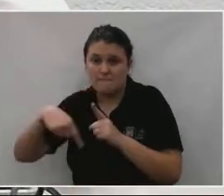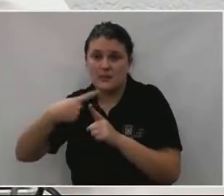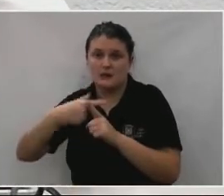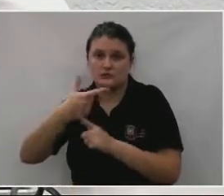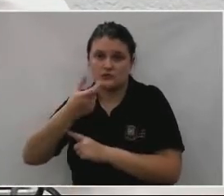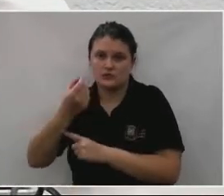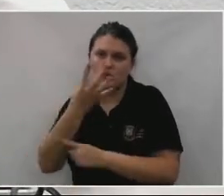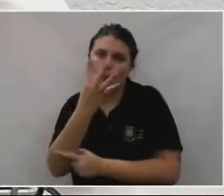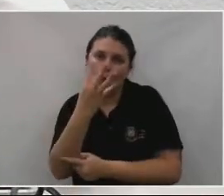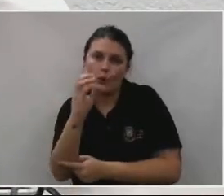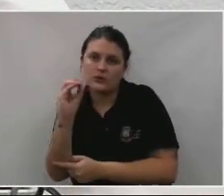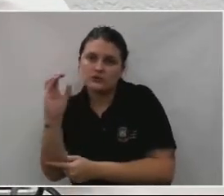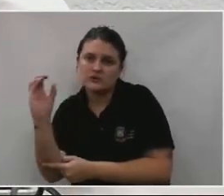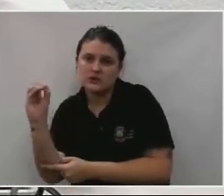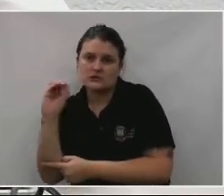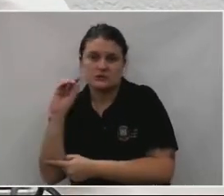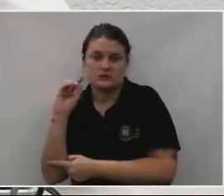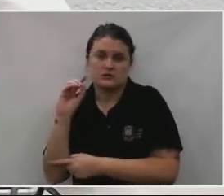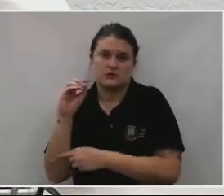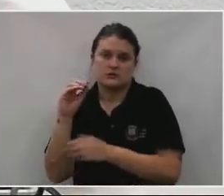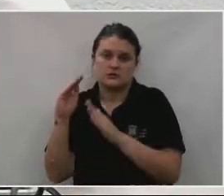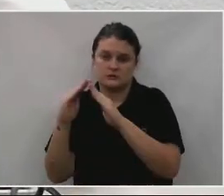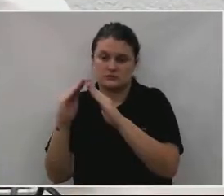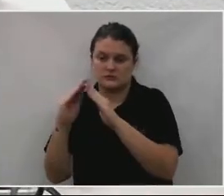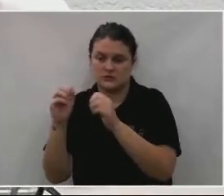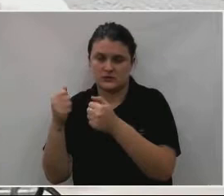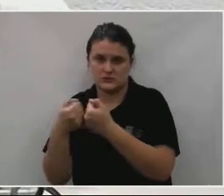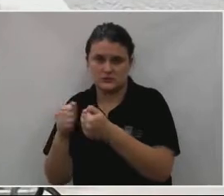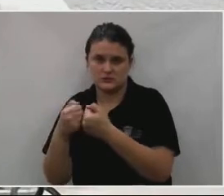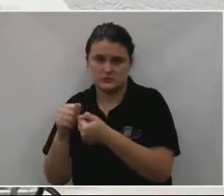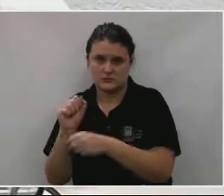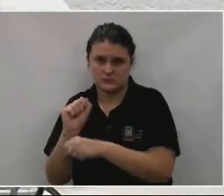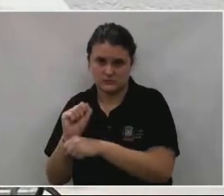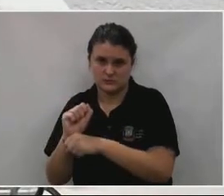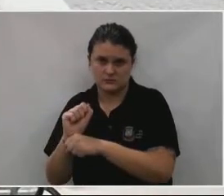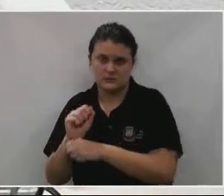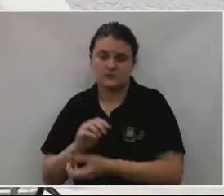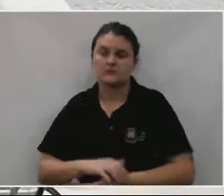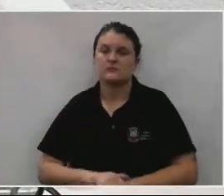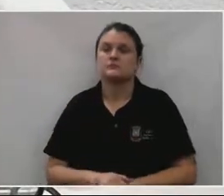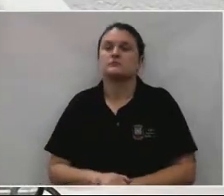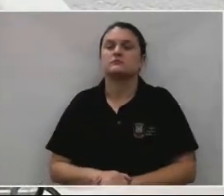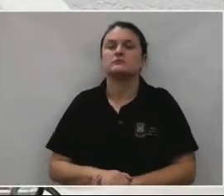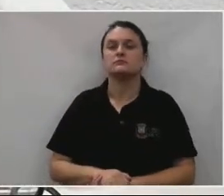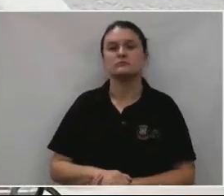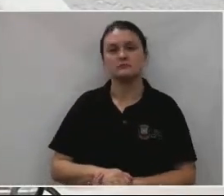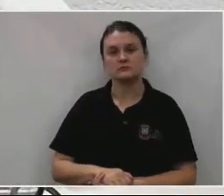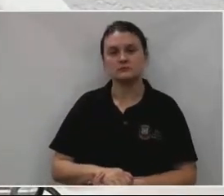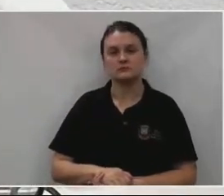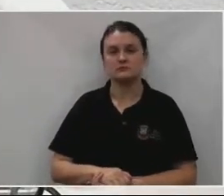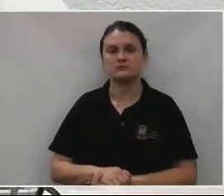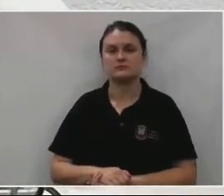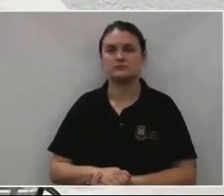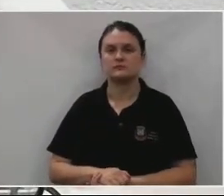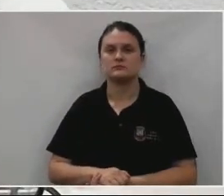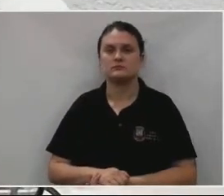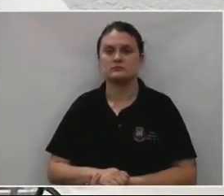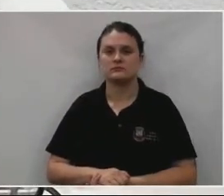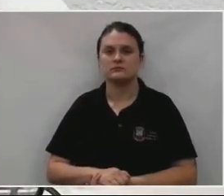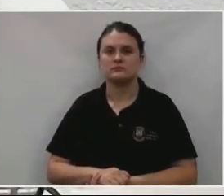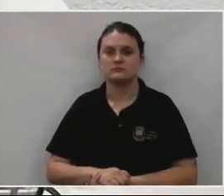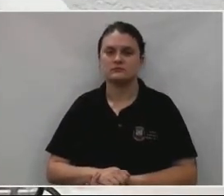que o deputado, o Sembacre, líder do governo, conseguiu para a União da Vitória, aí vai